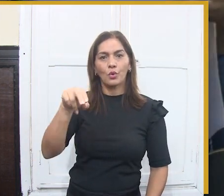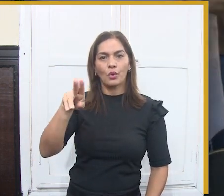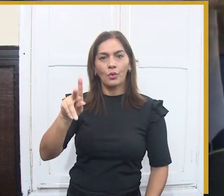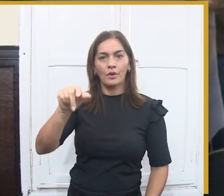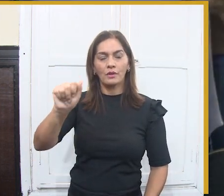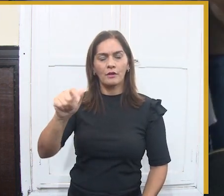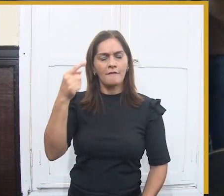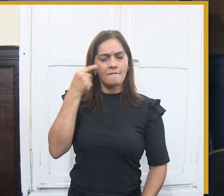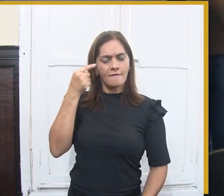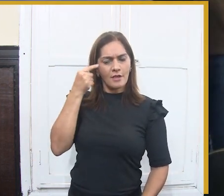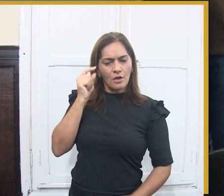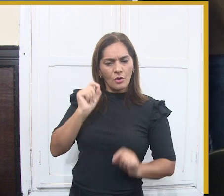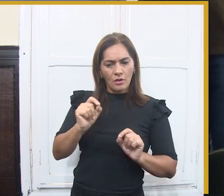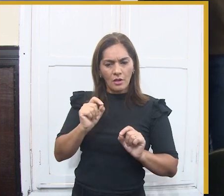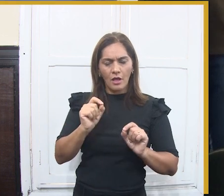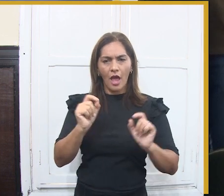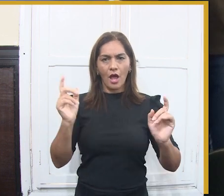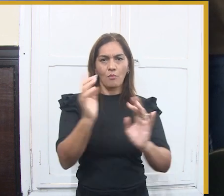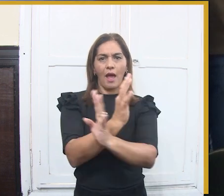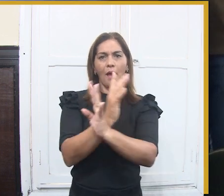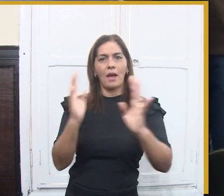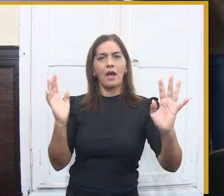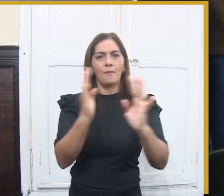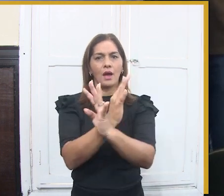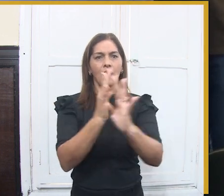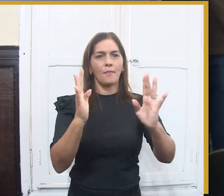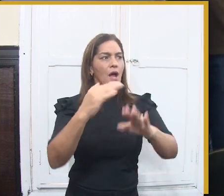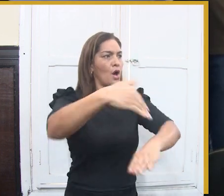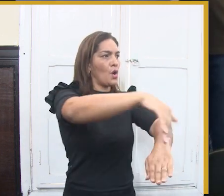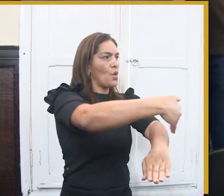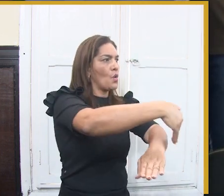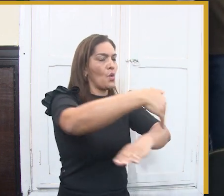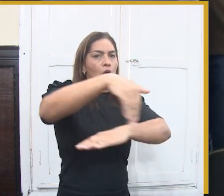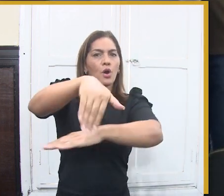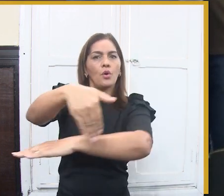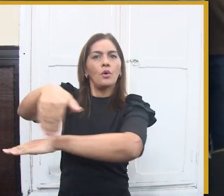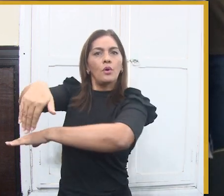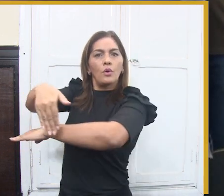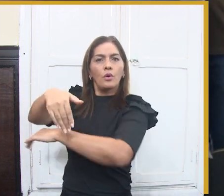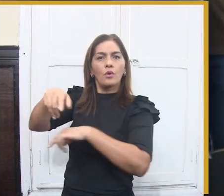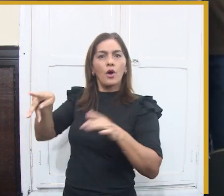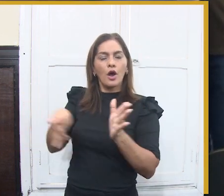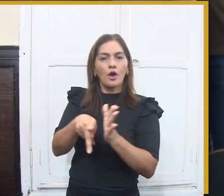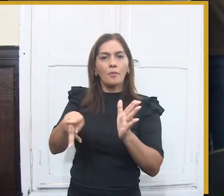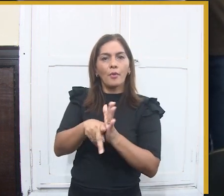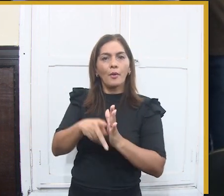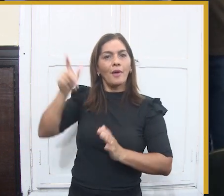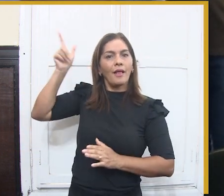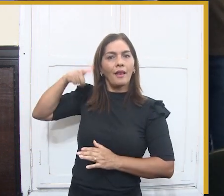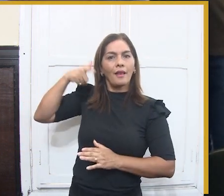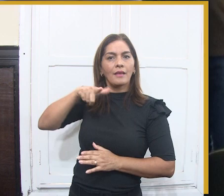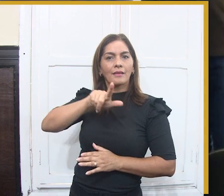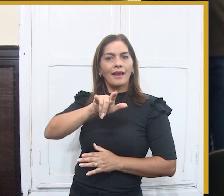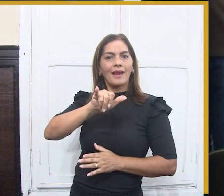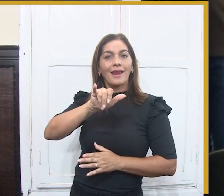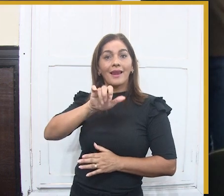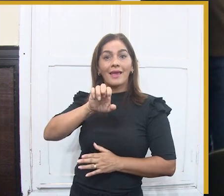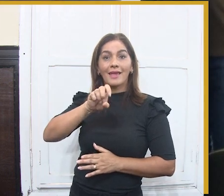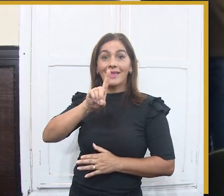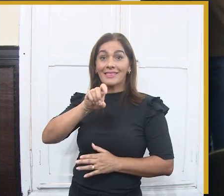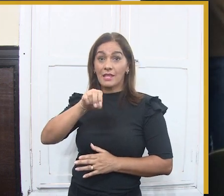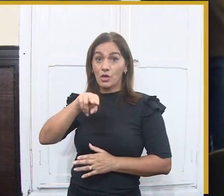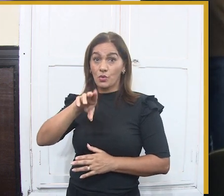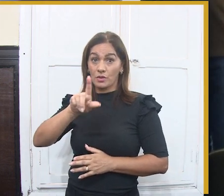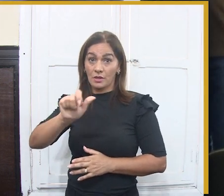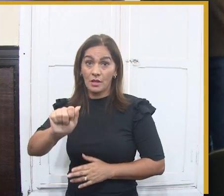faz, porque quem enxerga com os olhos do coração, enxerga mais do que aquilo que está na nossa frente, o poeta Ronaldo viu